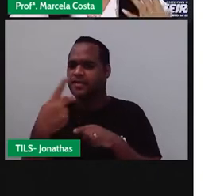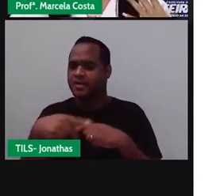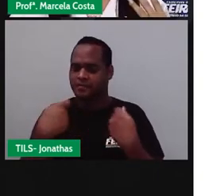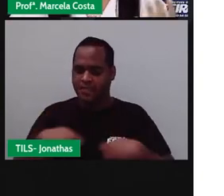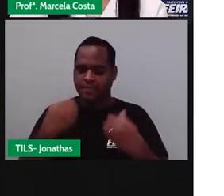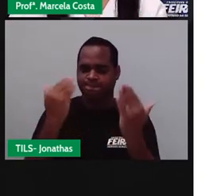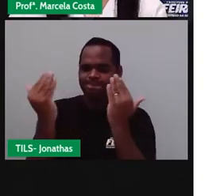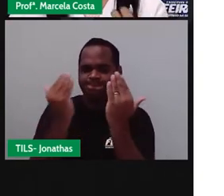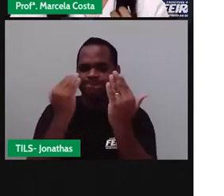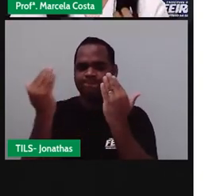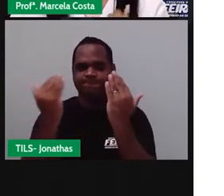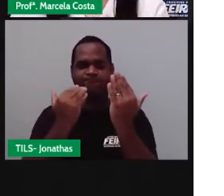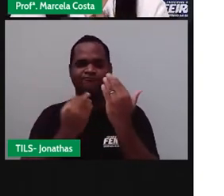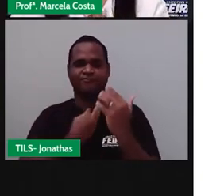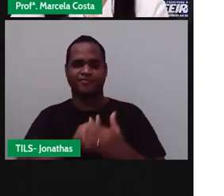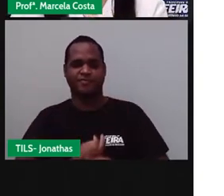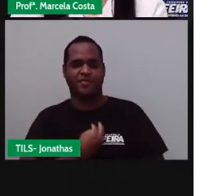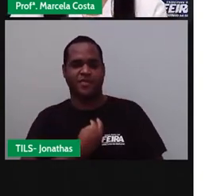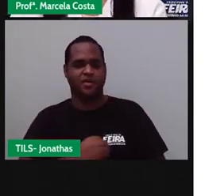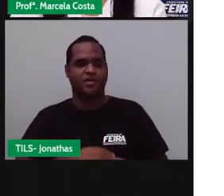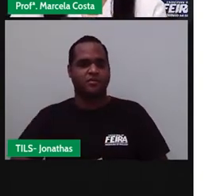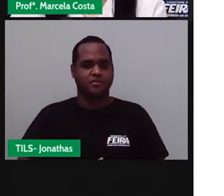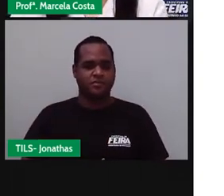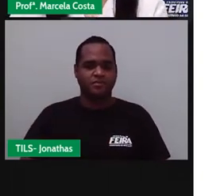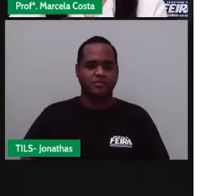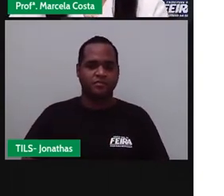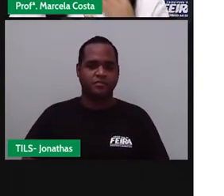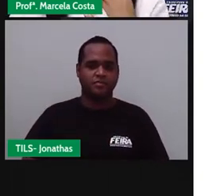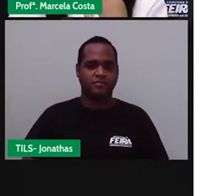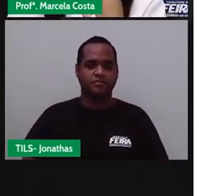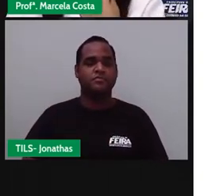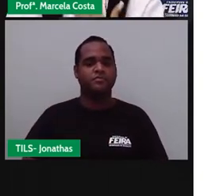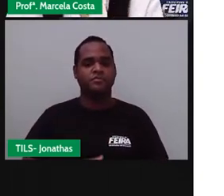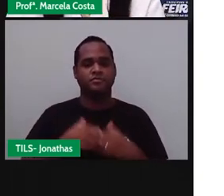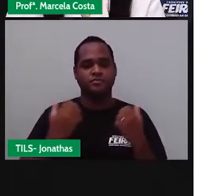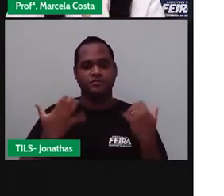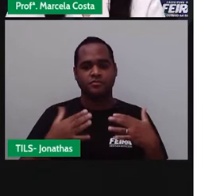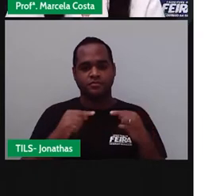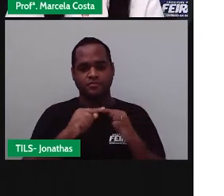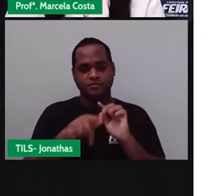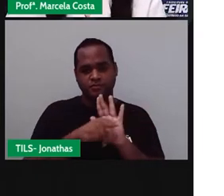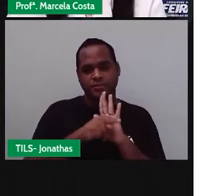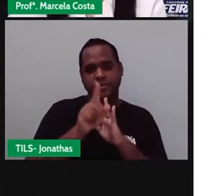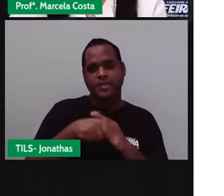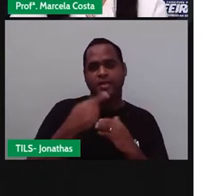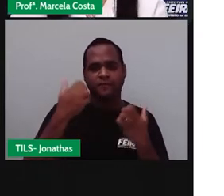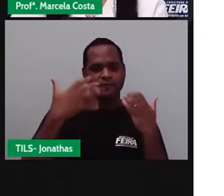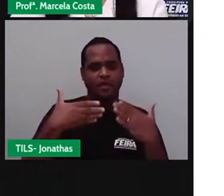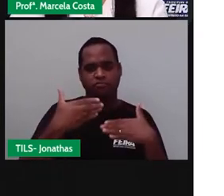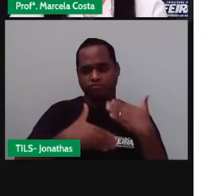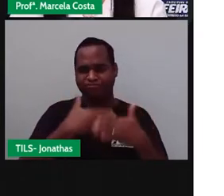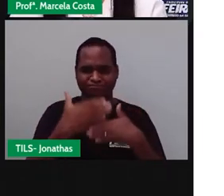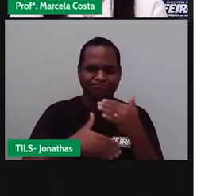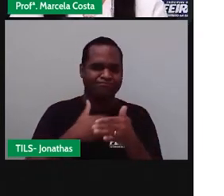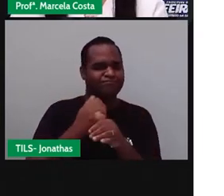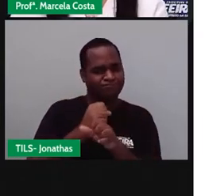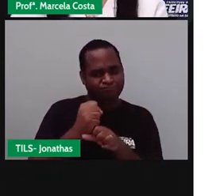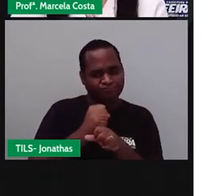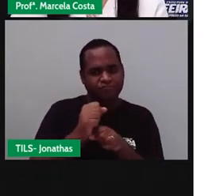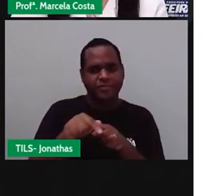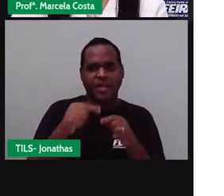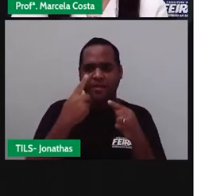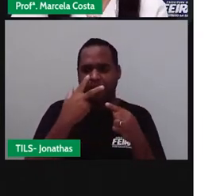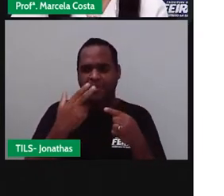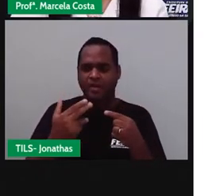a uma necessidade psicológica. Então, estimular o pertencimento leva um tempo e nem